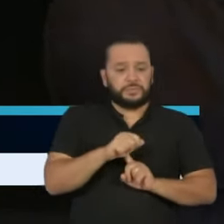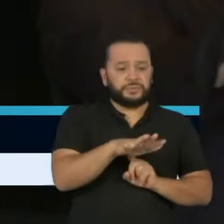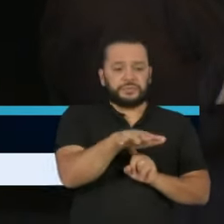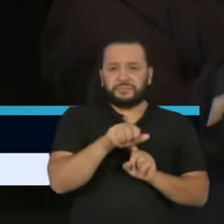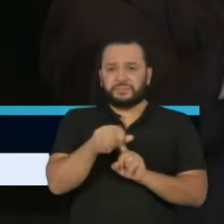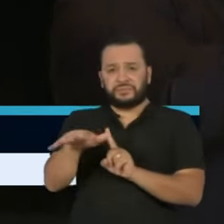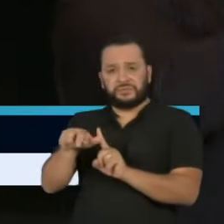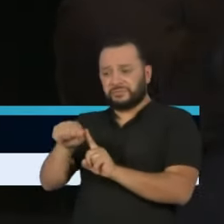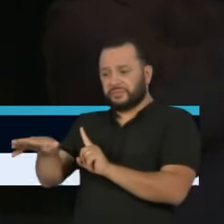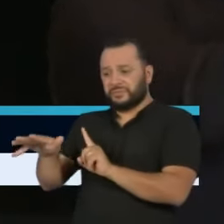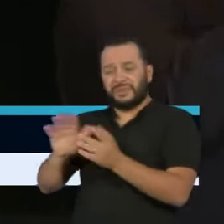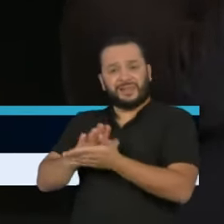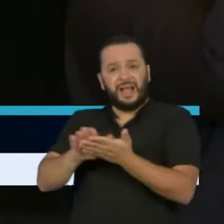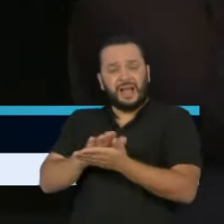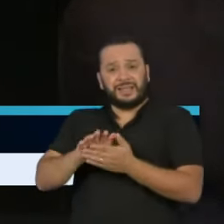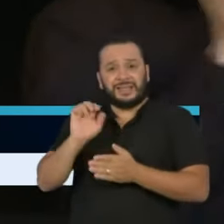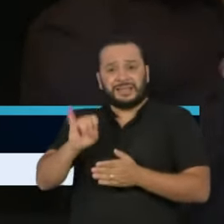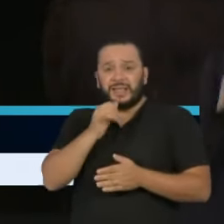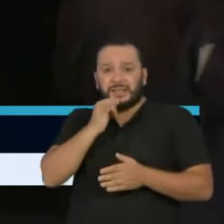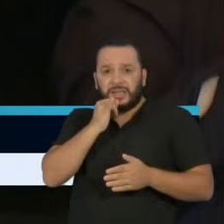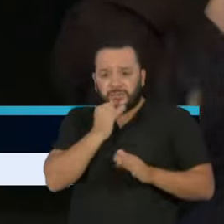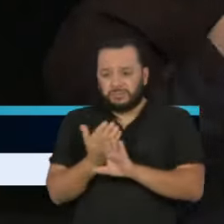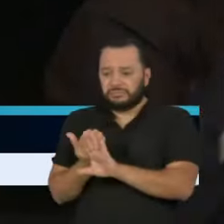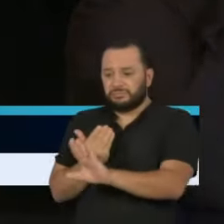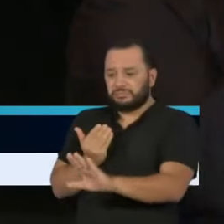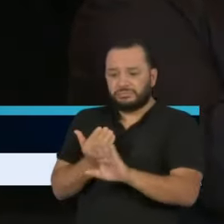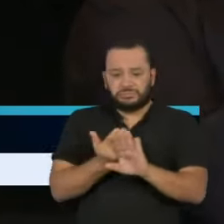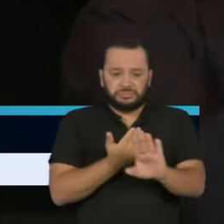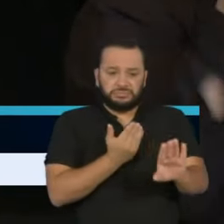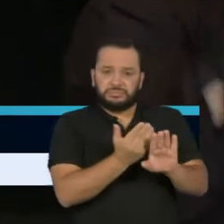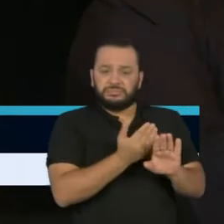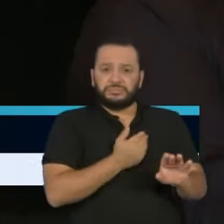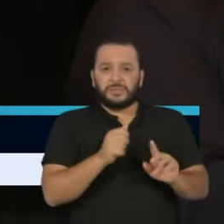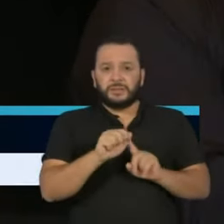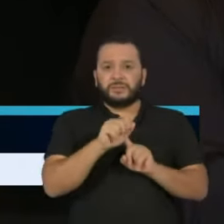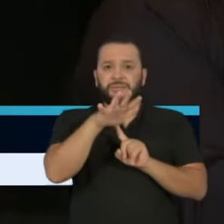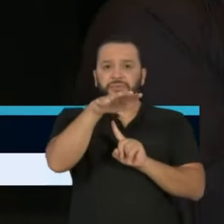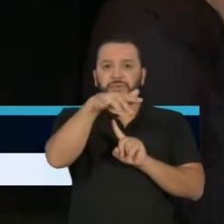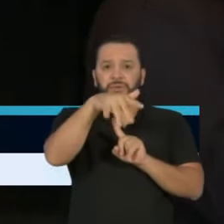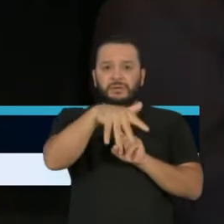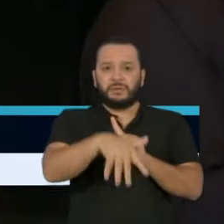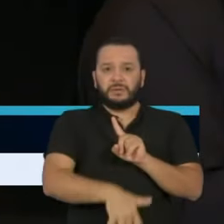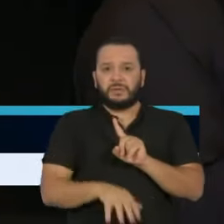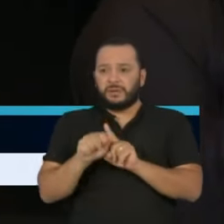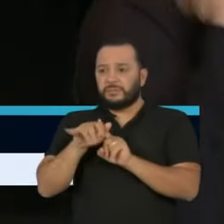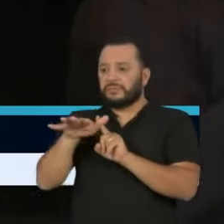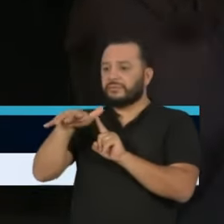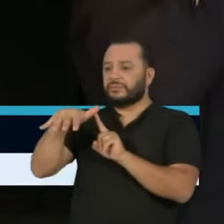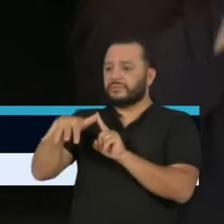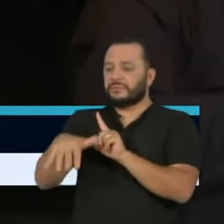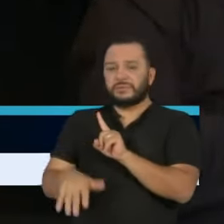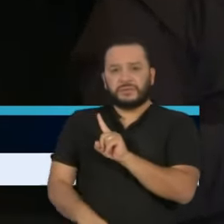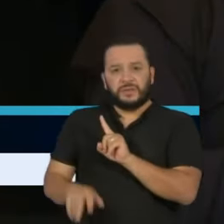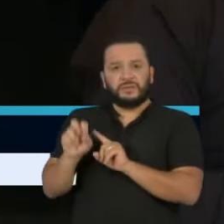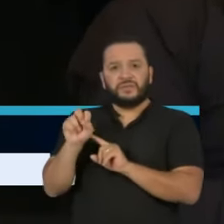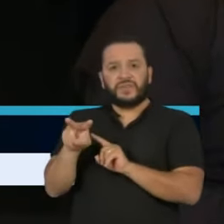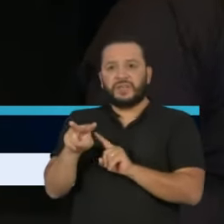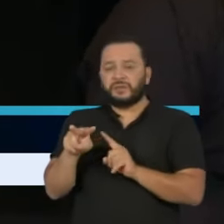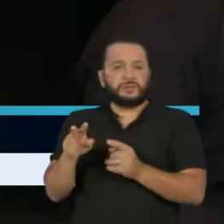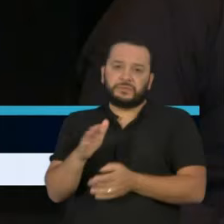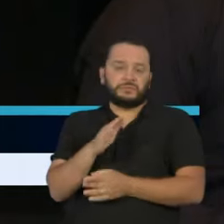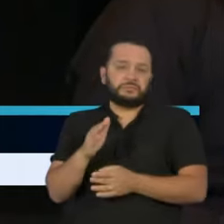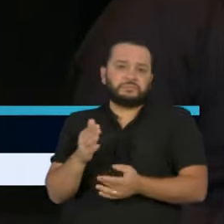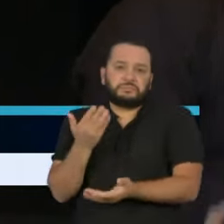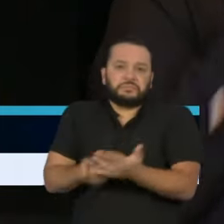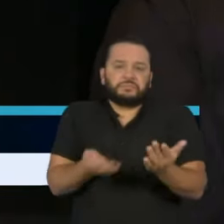você distanciar as pessoas, o impacto vai ser claro. O posicionamento foi claro inicialmente, na